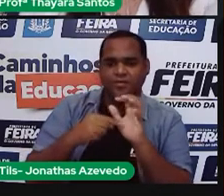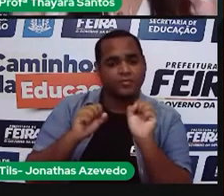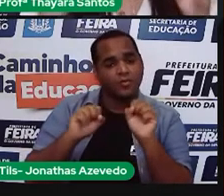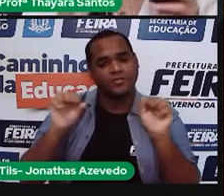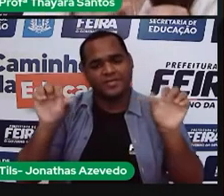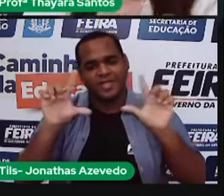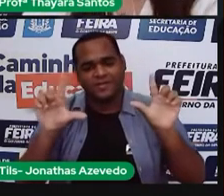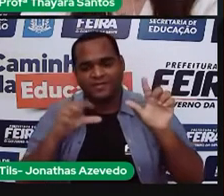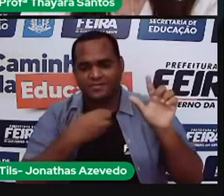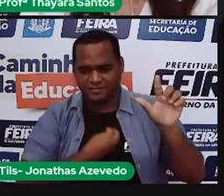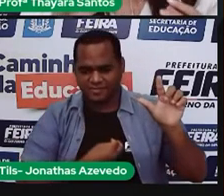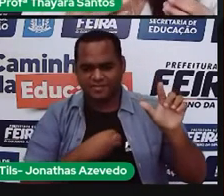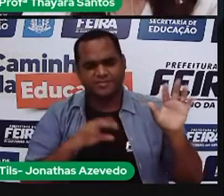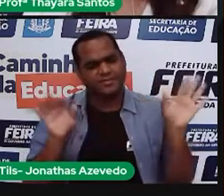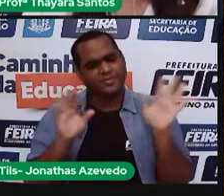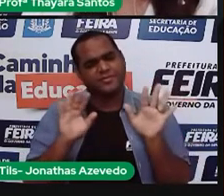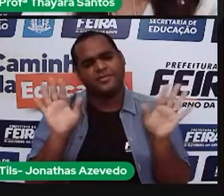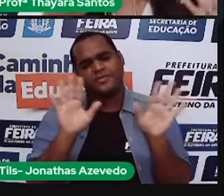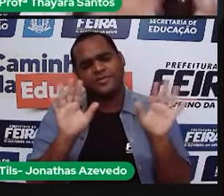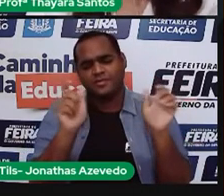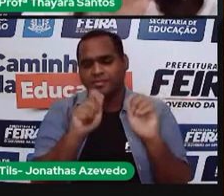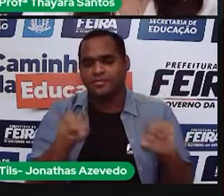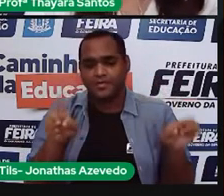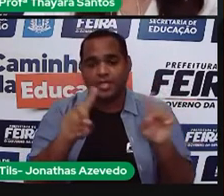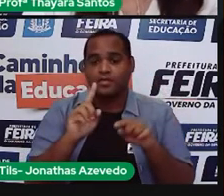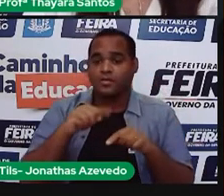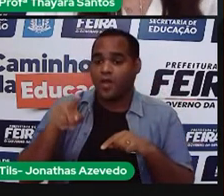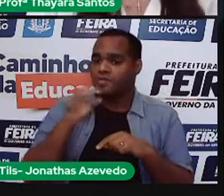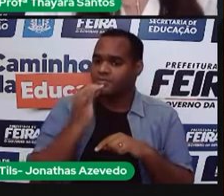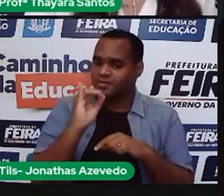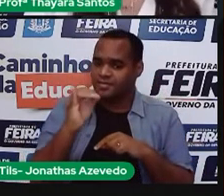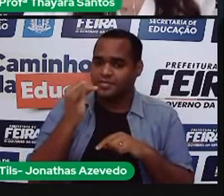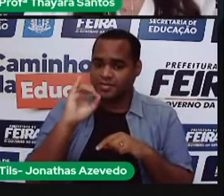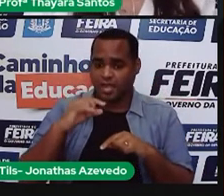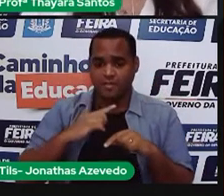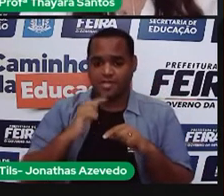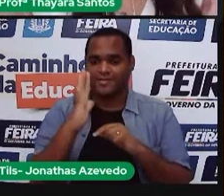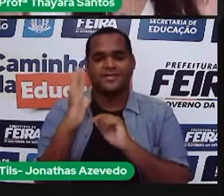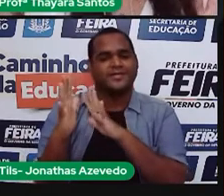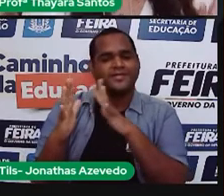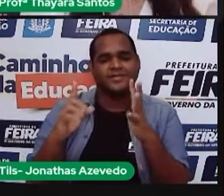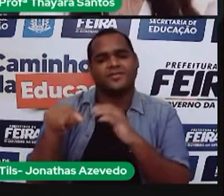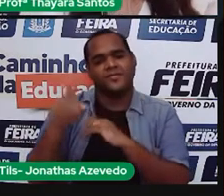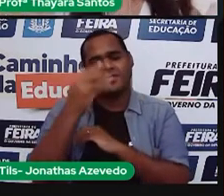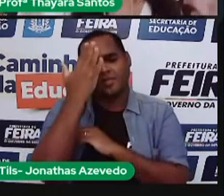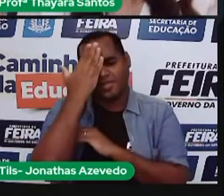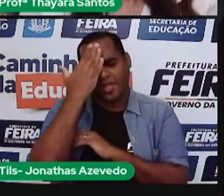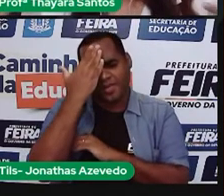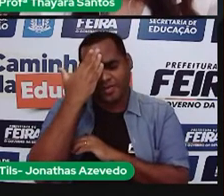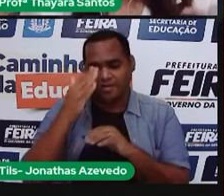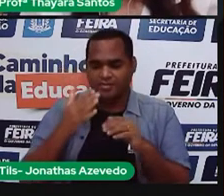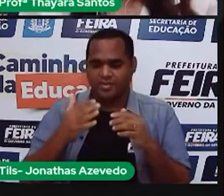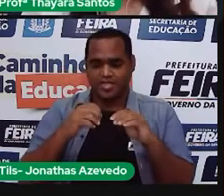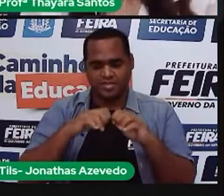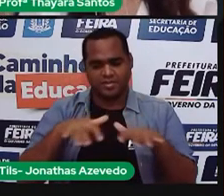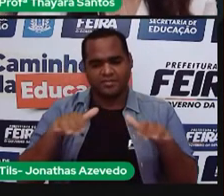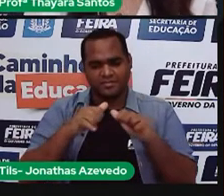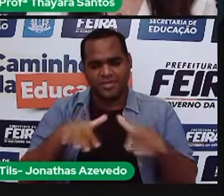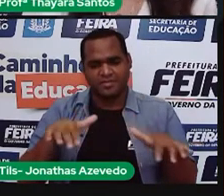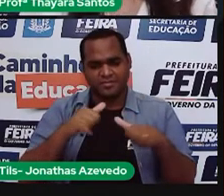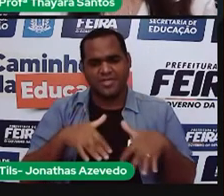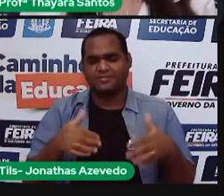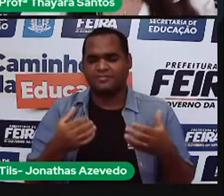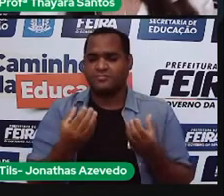que não, porque a gente, quando a gente consome, gente está gastando aqueles recursos da natureza. E a gente não pode sair gastando assim,